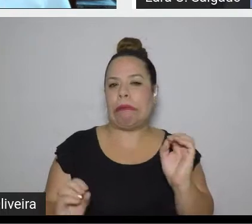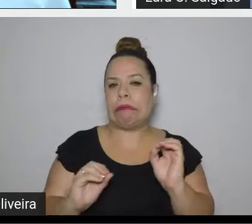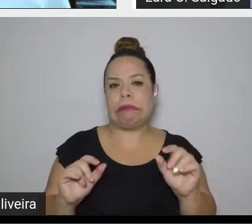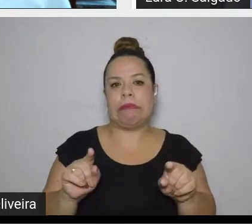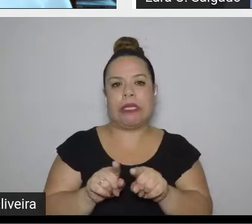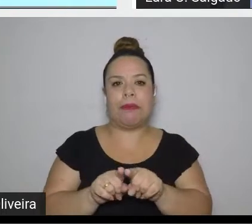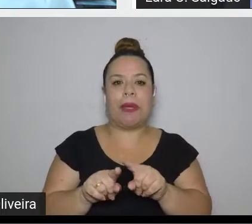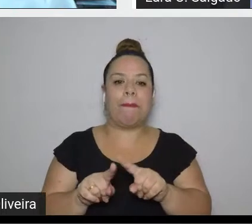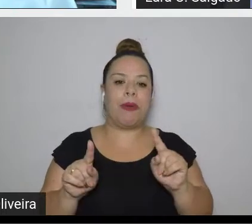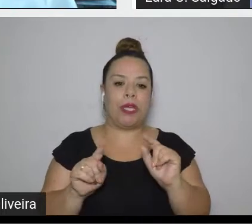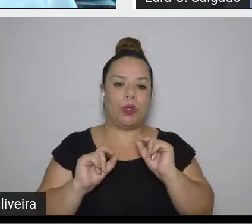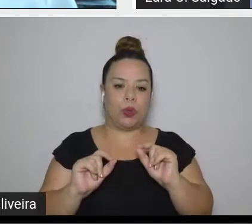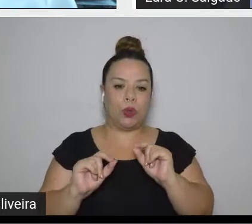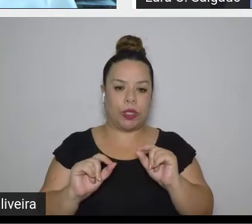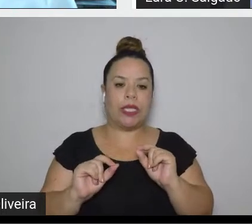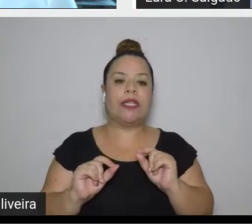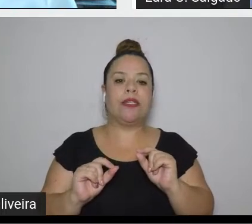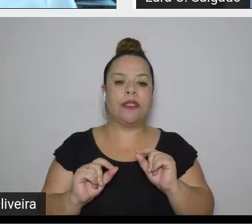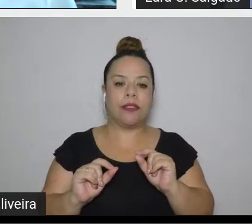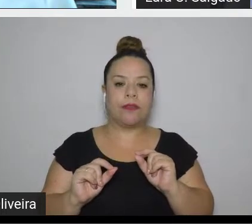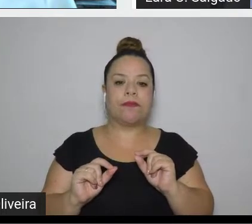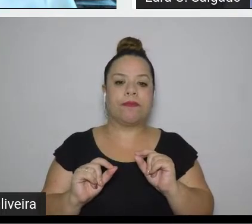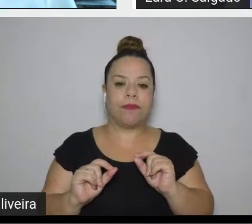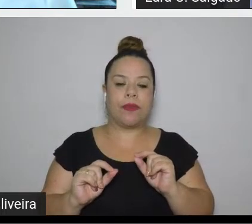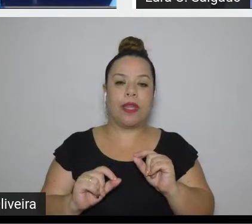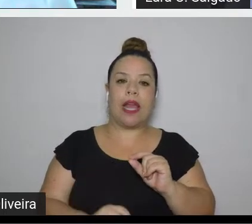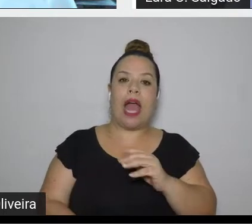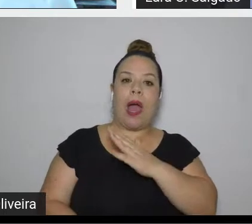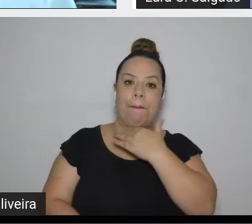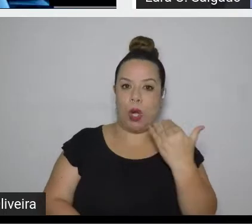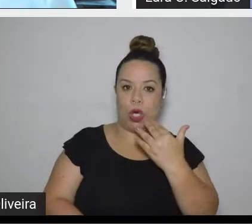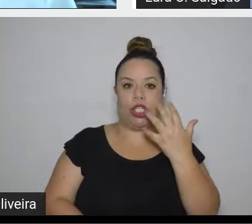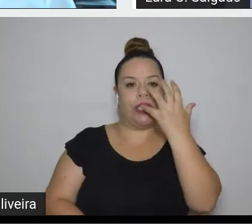a morte se apaixona por ele, não é?